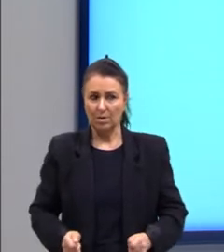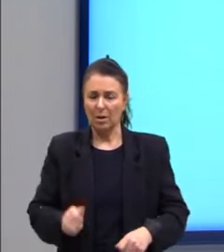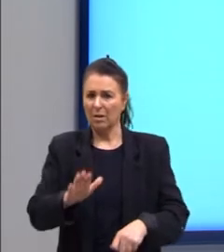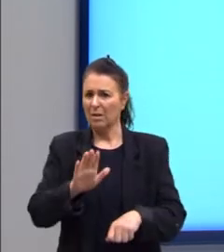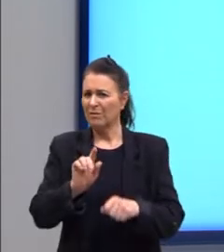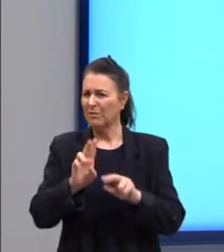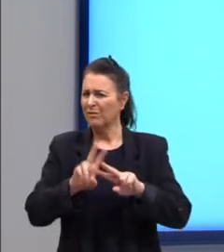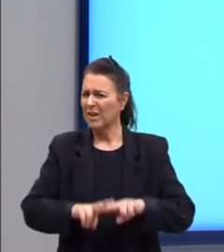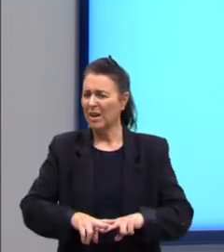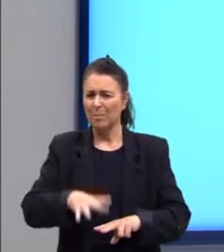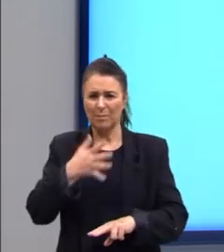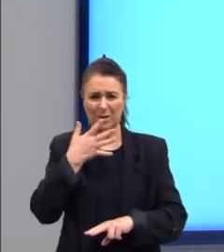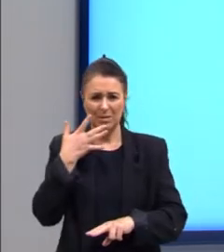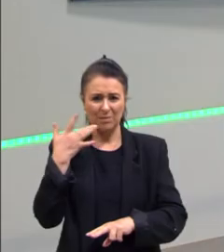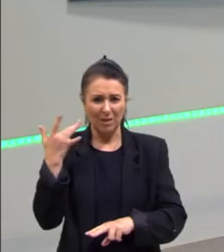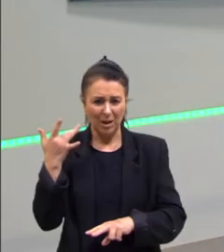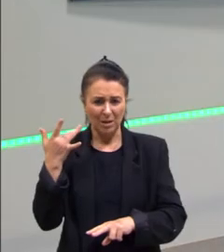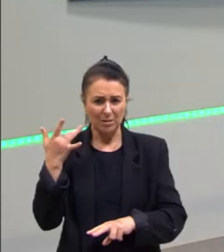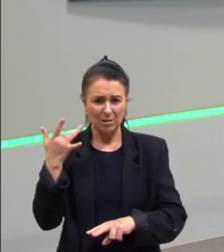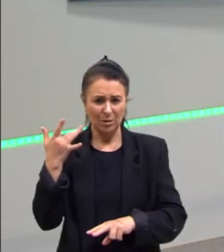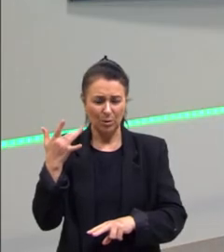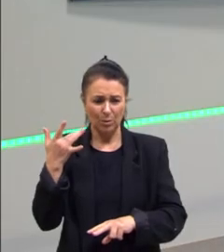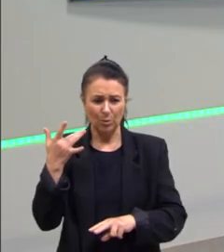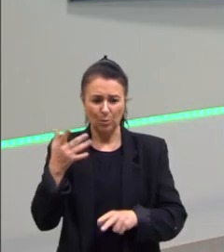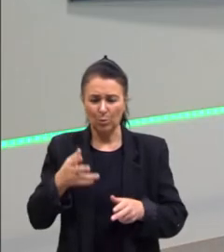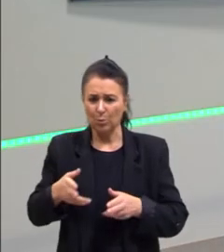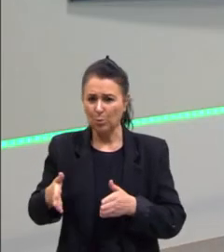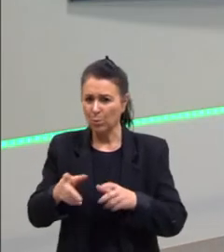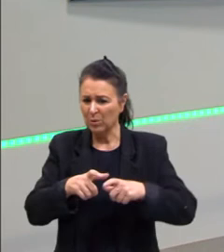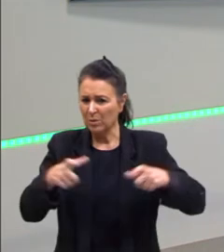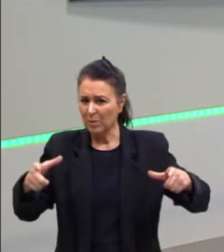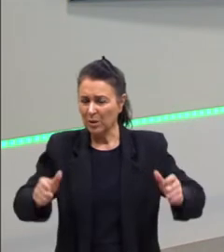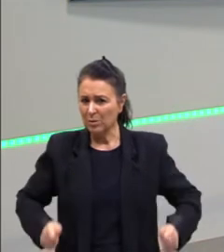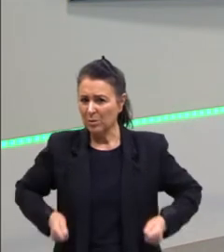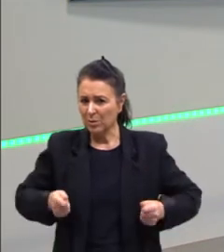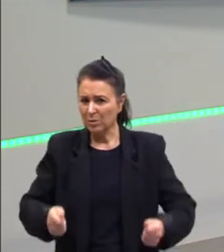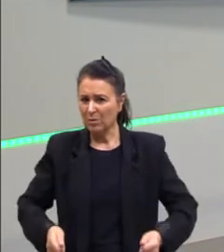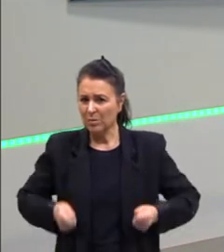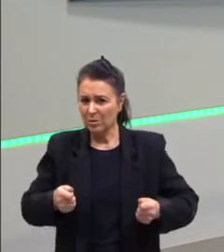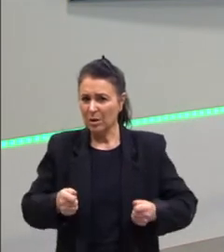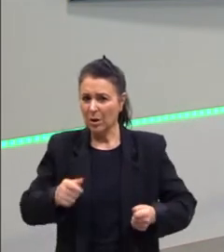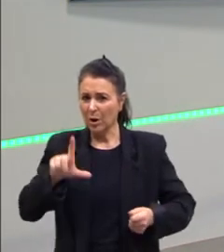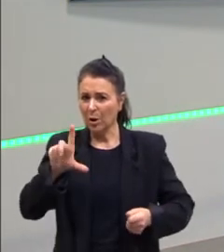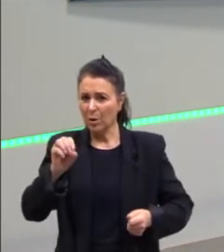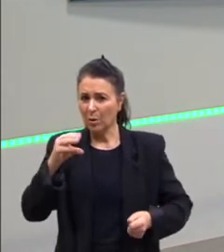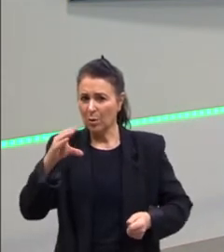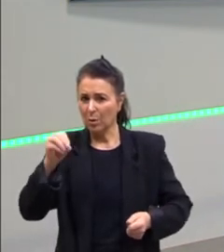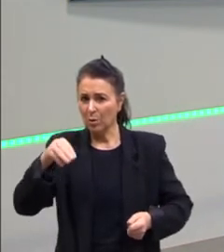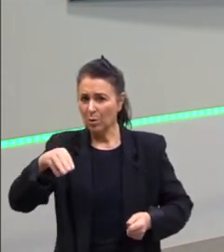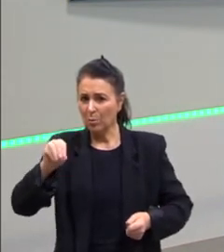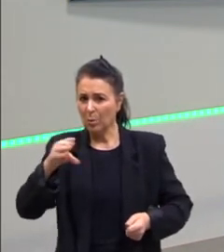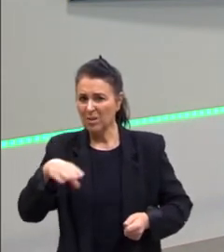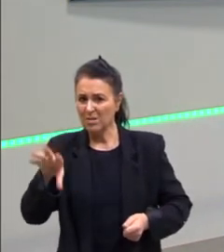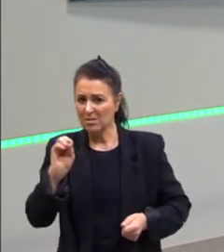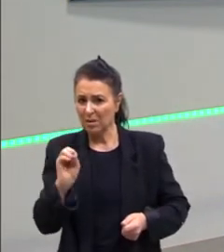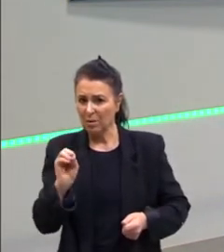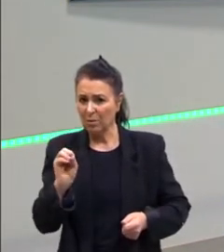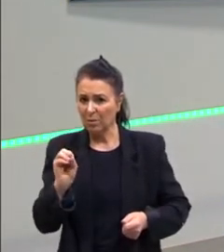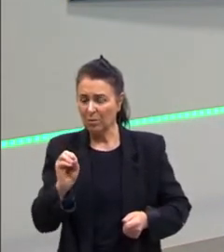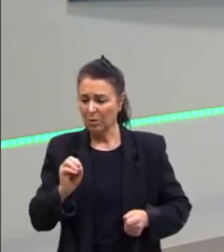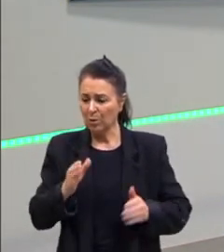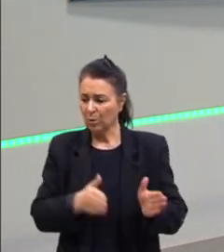Na realidade, não é facilitar a locomoção de cadeirantes em estacionamentos, mas sim